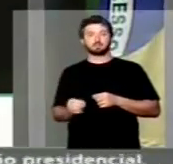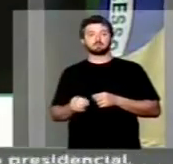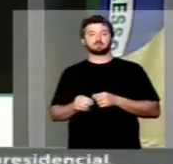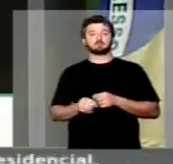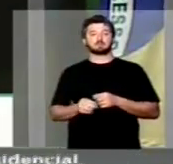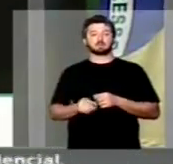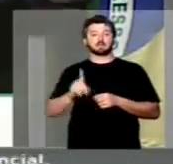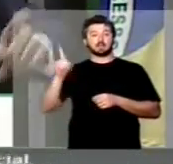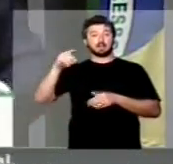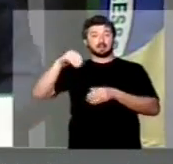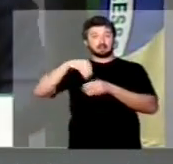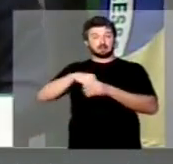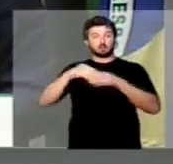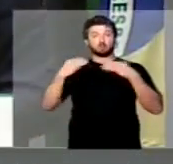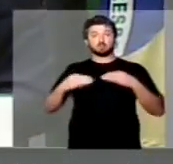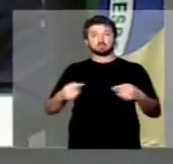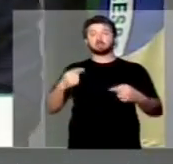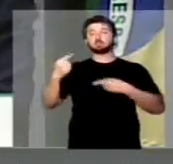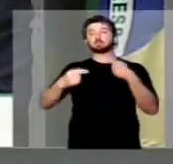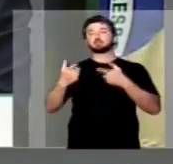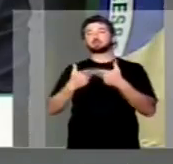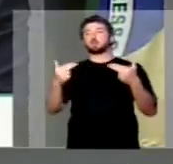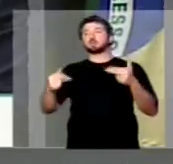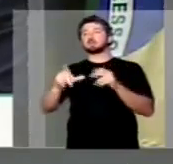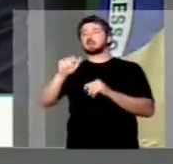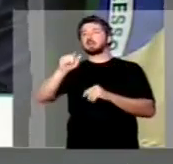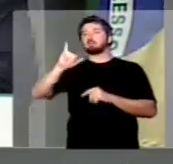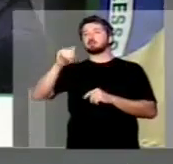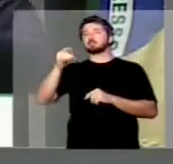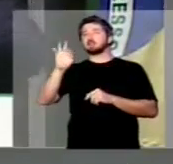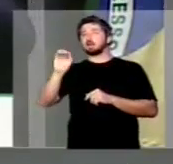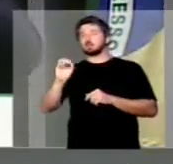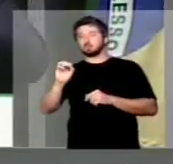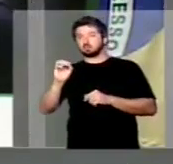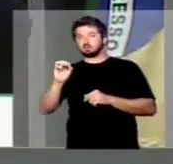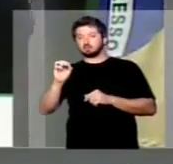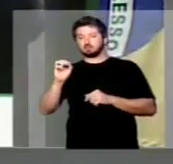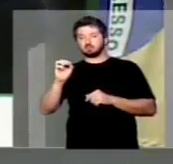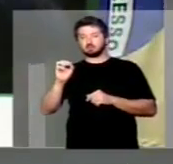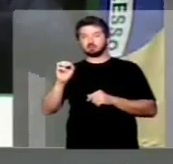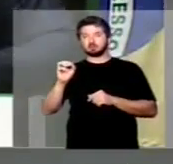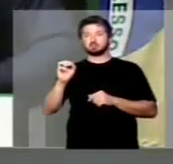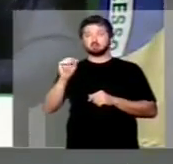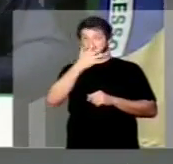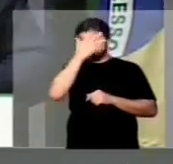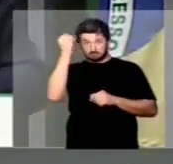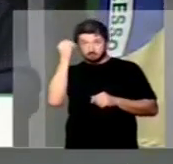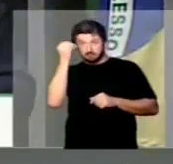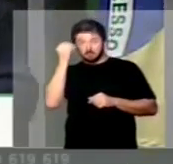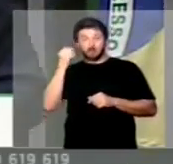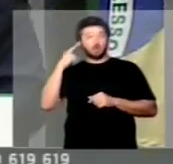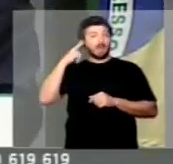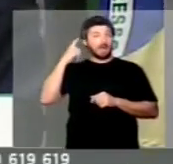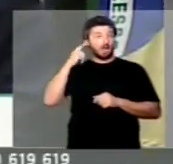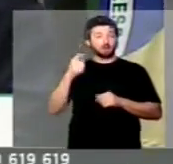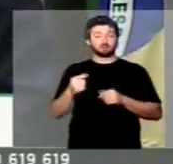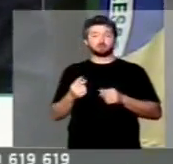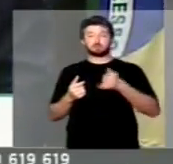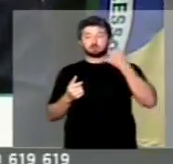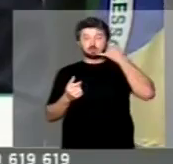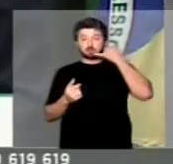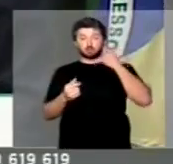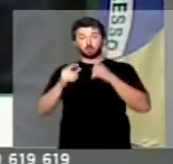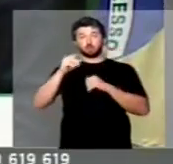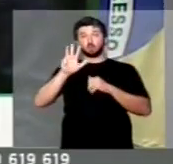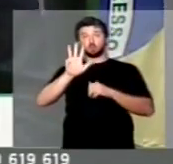na sede do Ministério, tratando de questões da Lava Jato? Quem não ouviu os áudios do ex